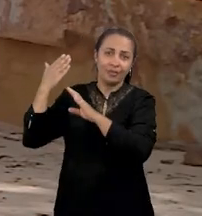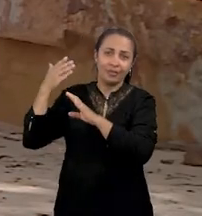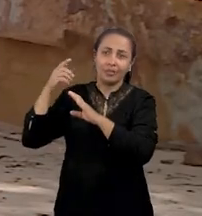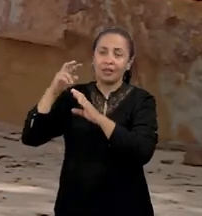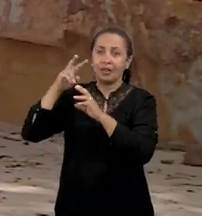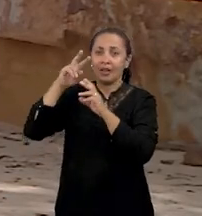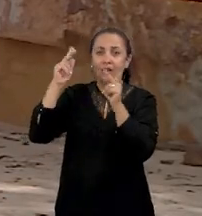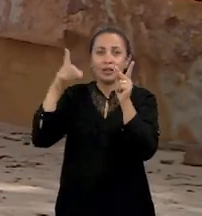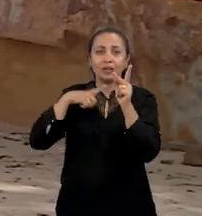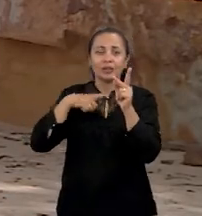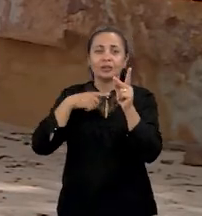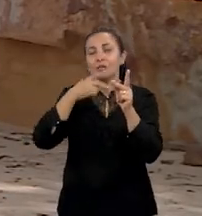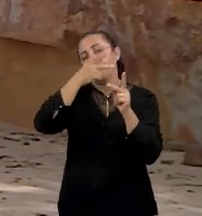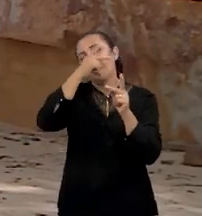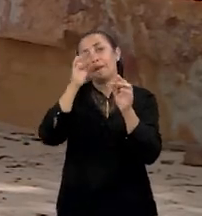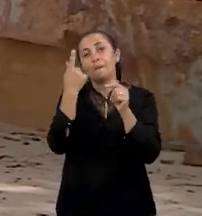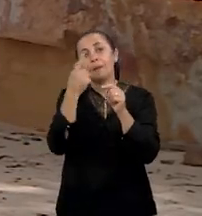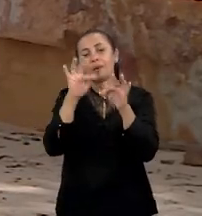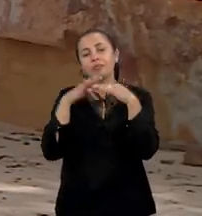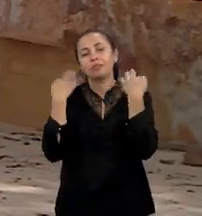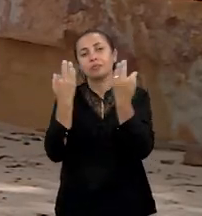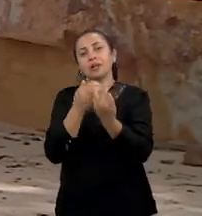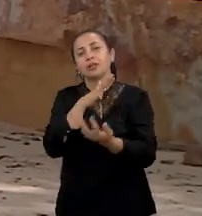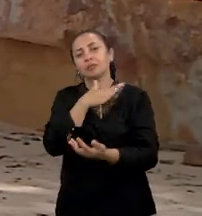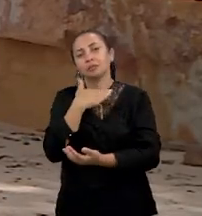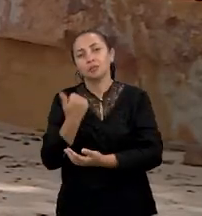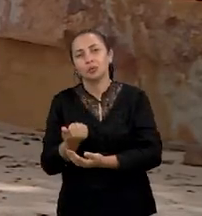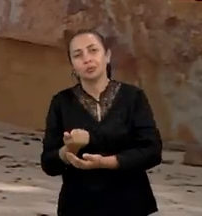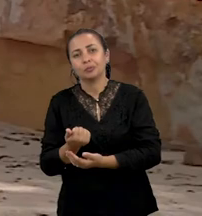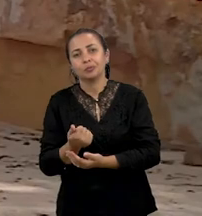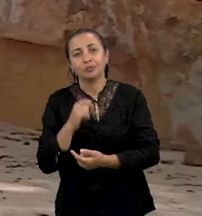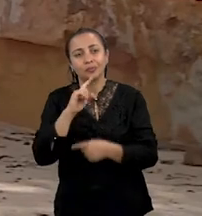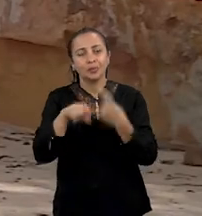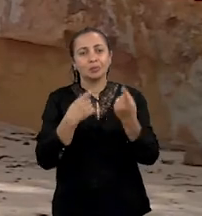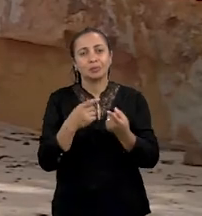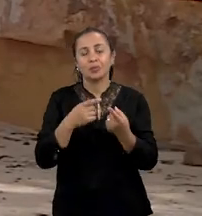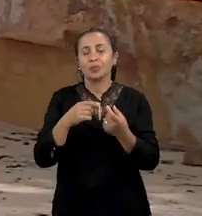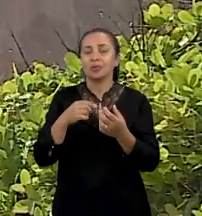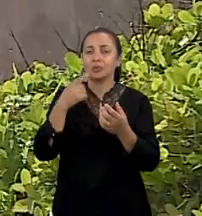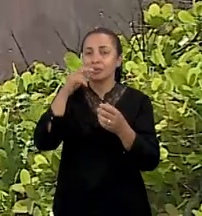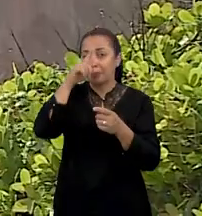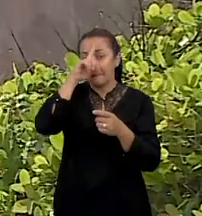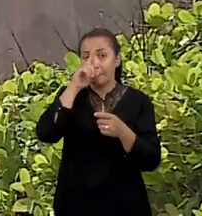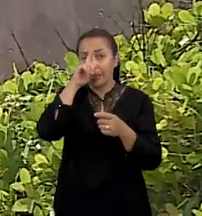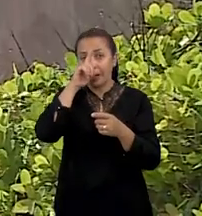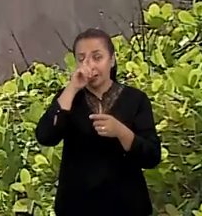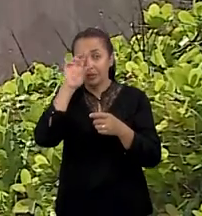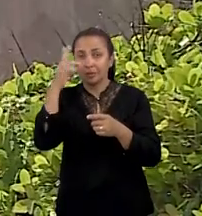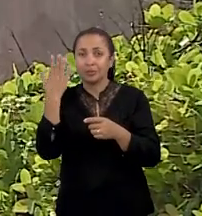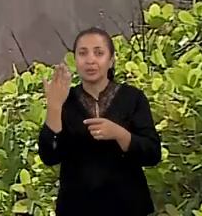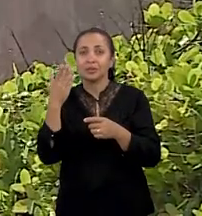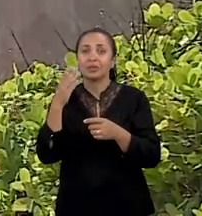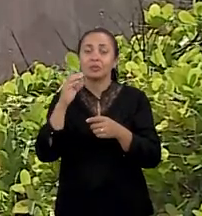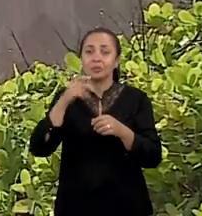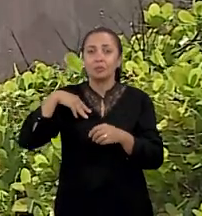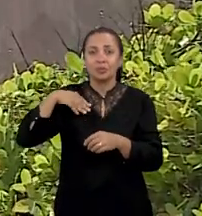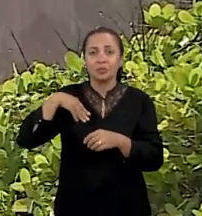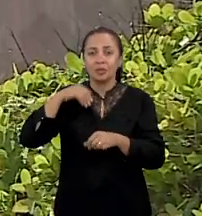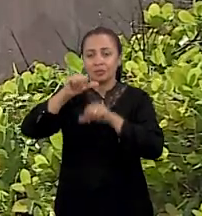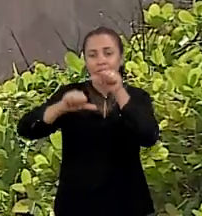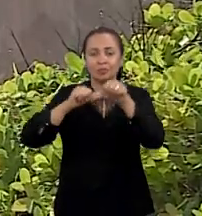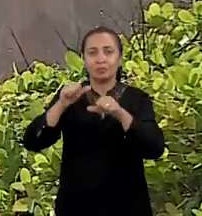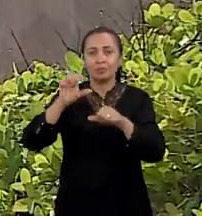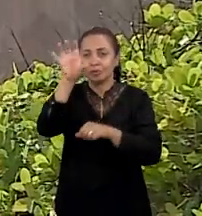que vitimou uma família. Após essa tragédia, o Ministério do Desenvolvimento Regional